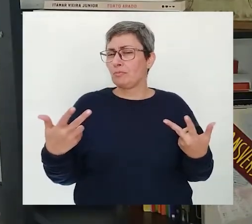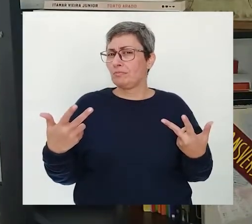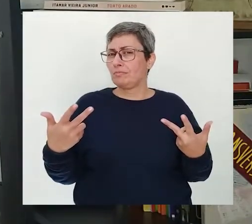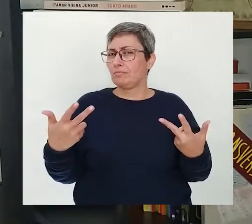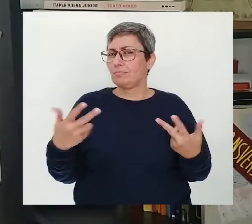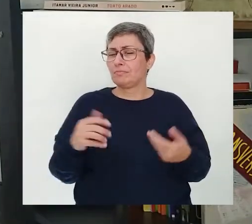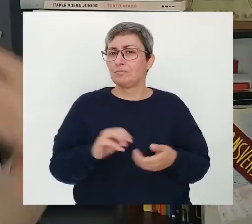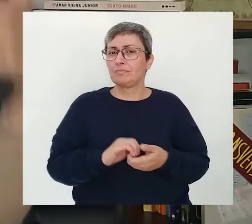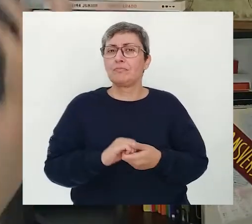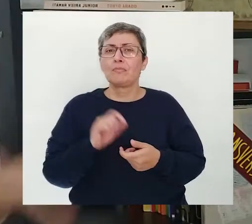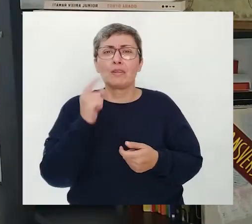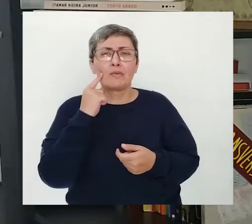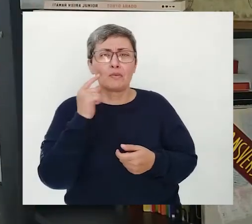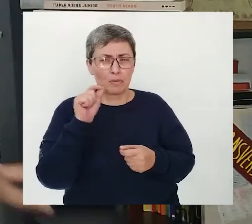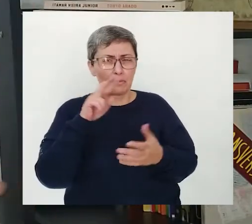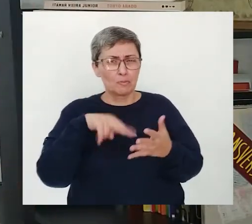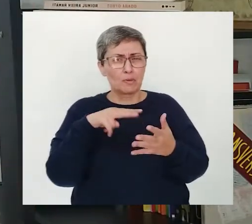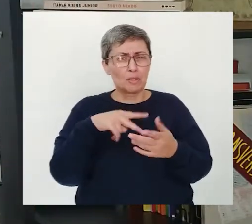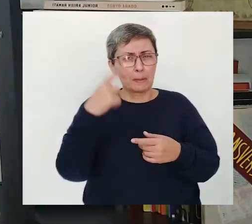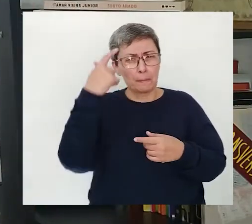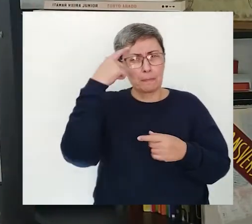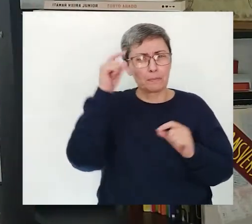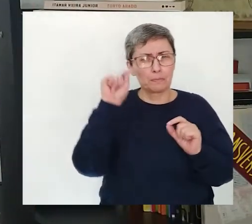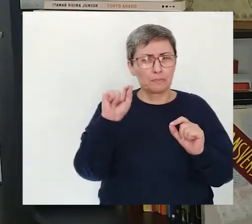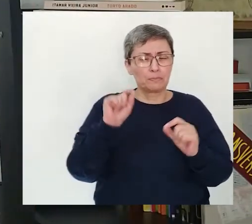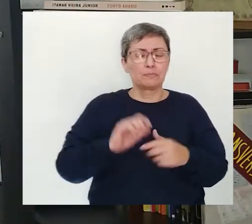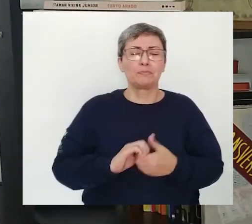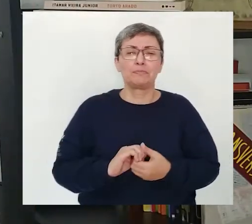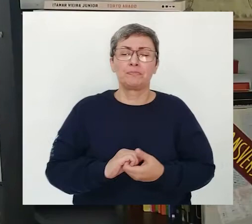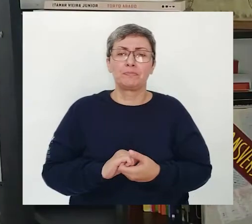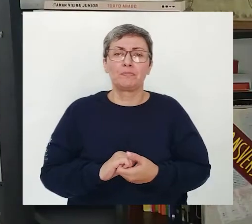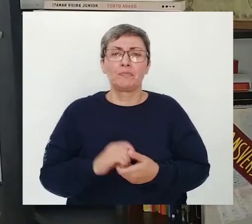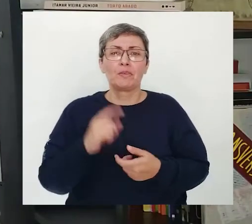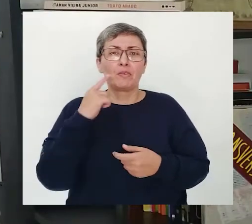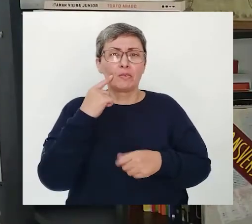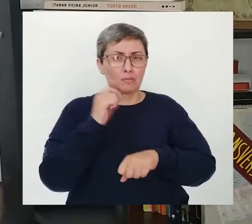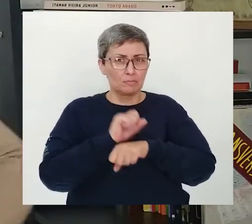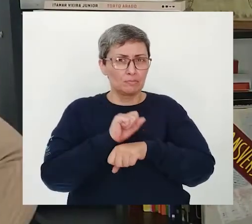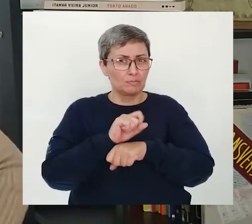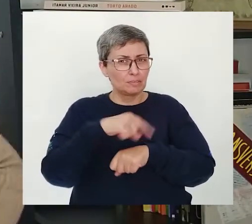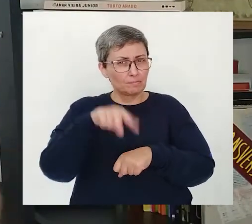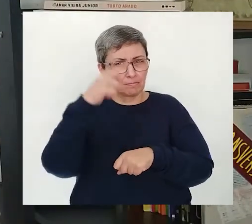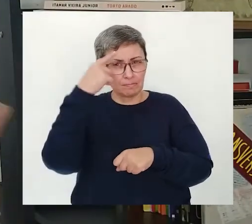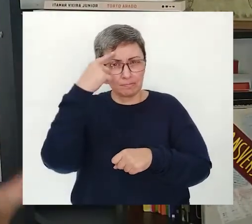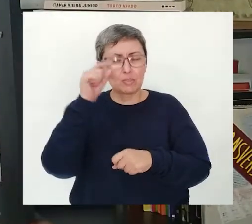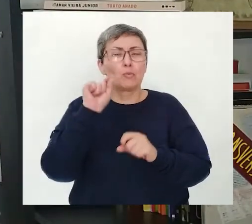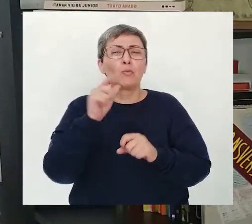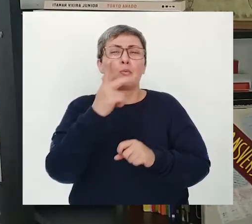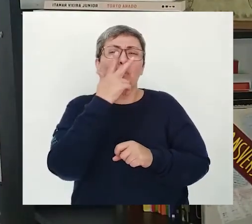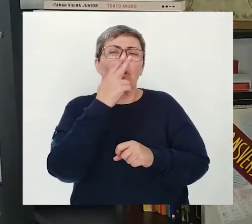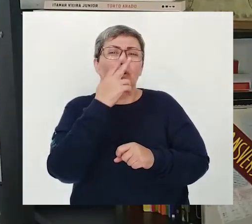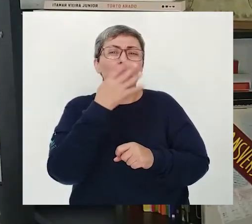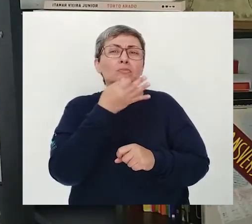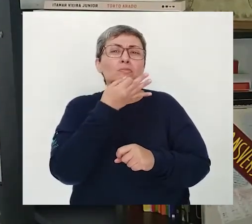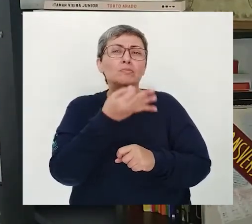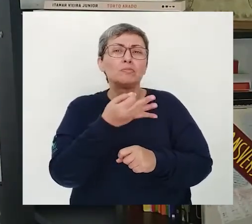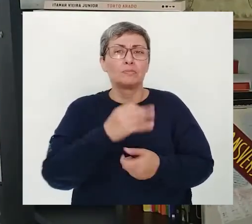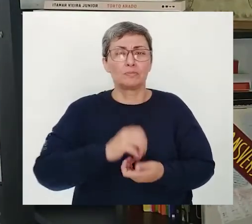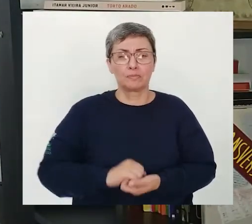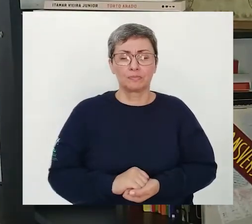coisa? Vamos ler e pensar um pouquinho nisso? Vou deixar um tempinho para vocês pensarem O que vocês acham?